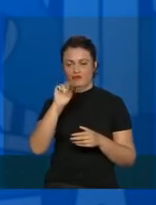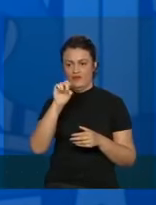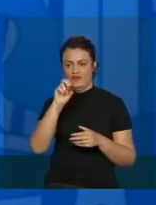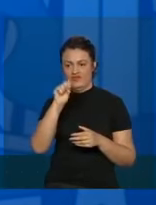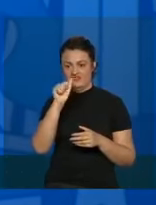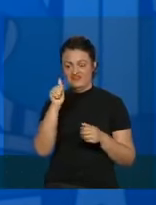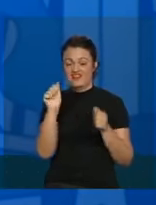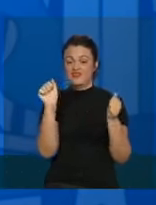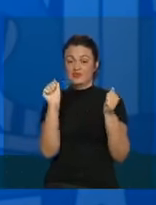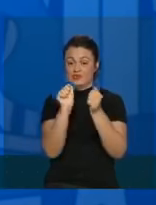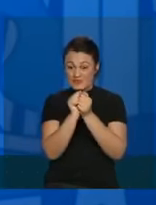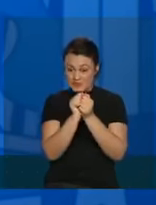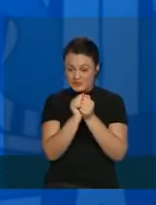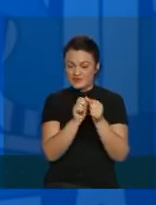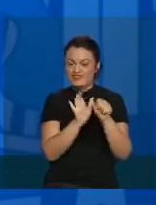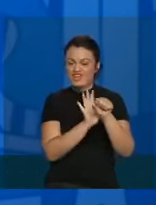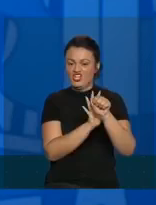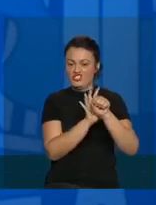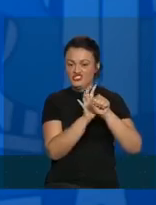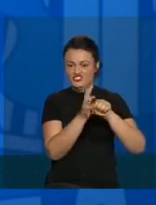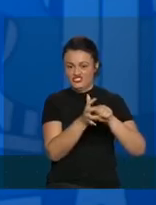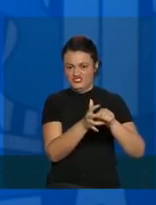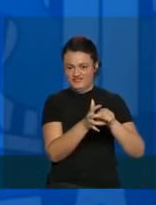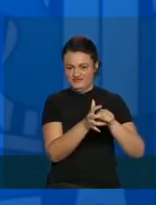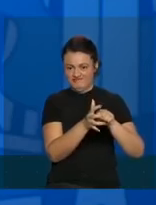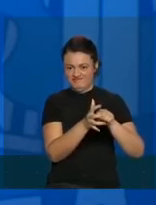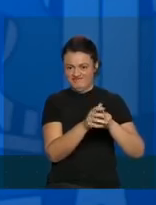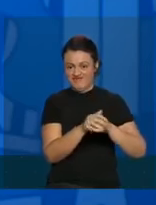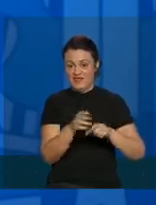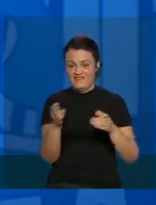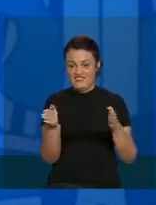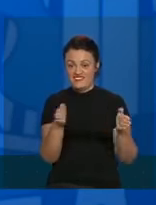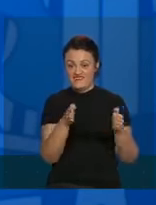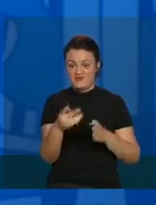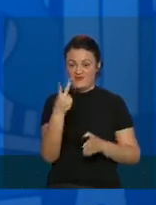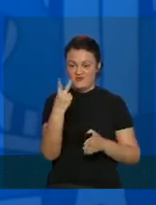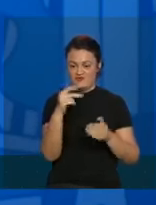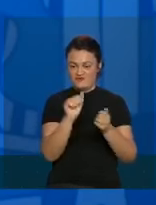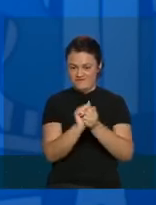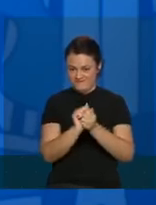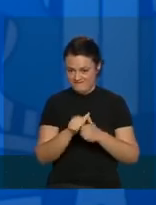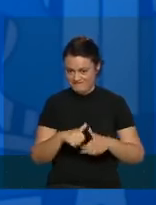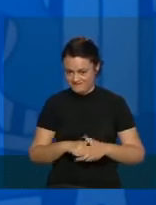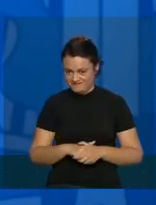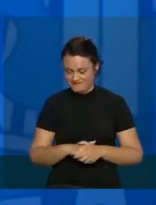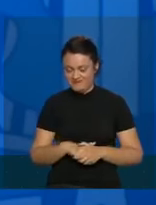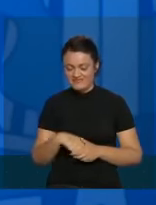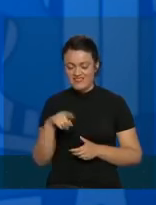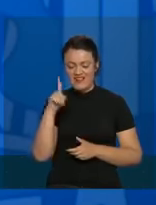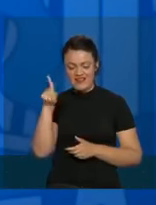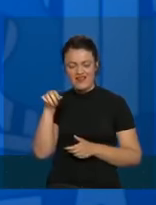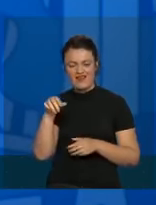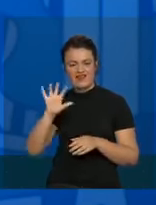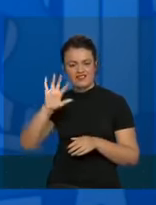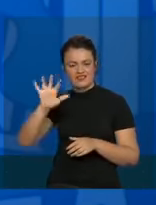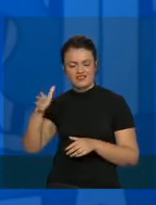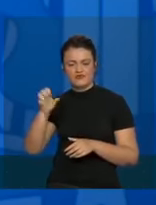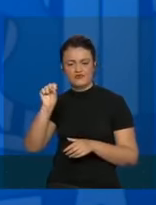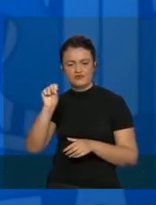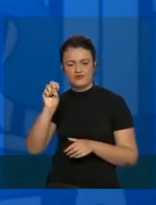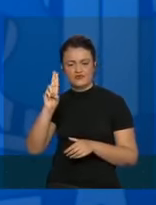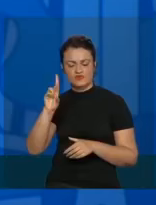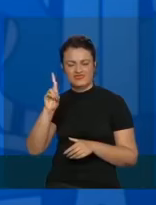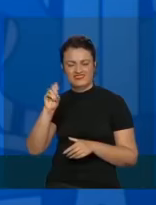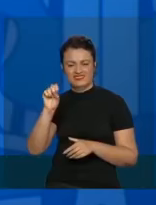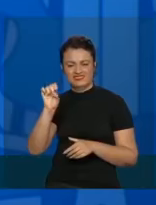junto sobreposta com a de corona. Na região sudeste, que é a região de maior